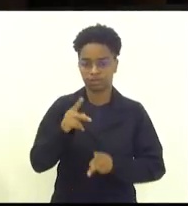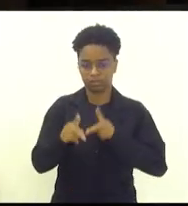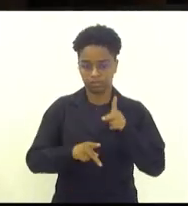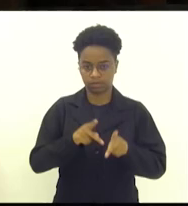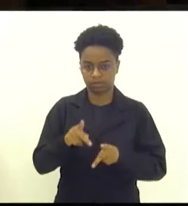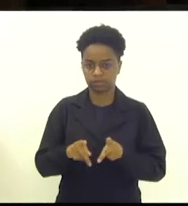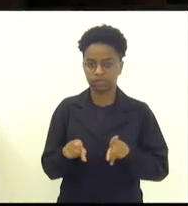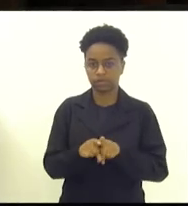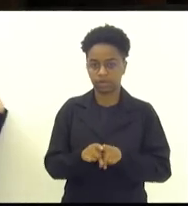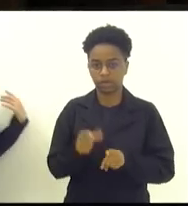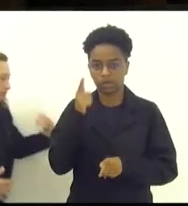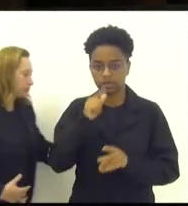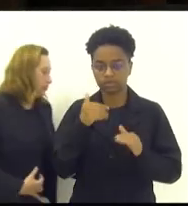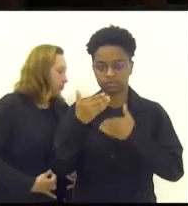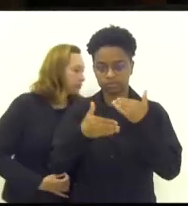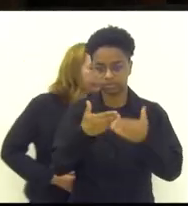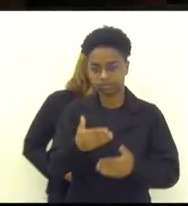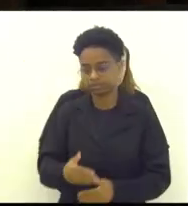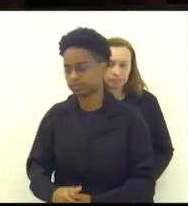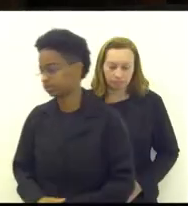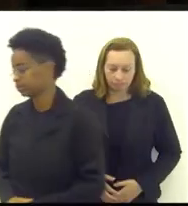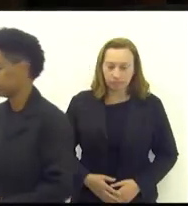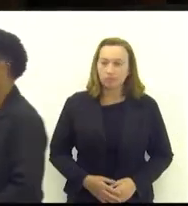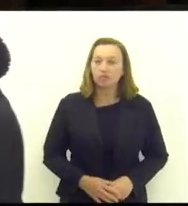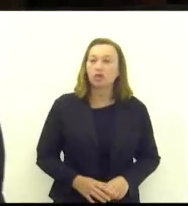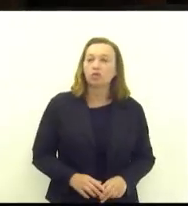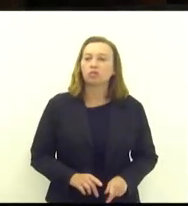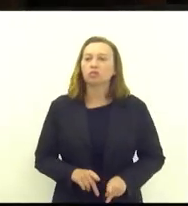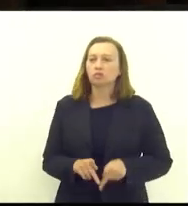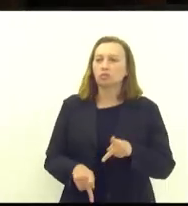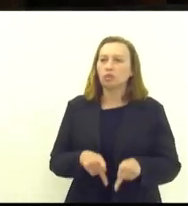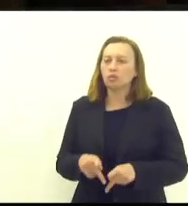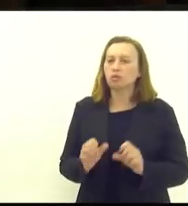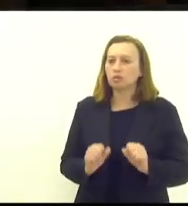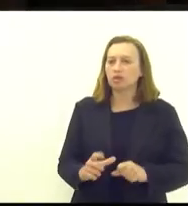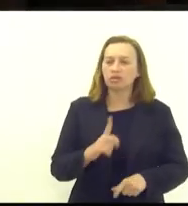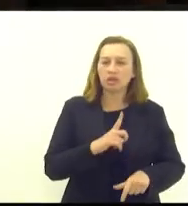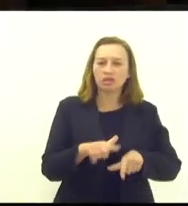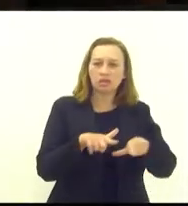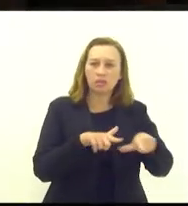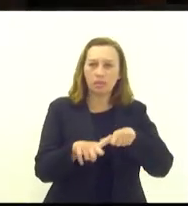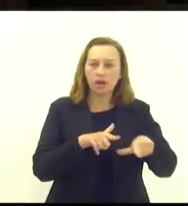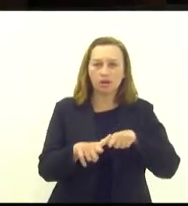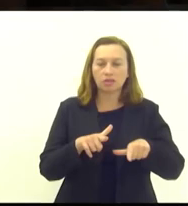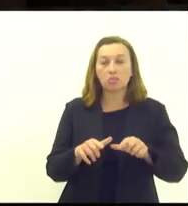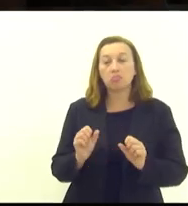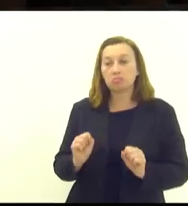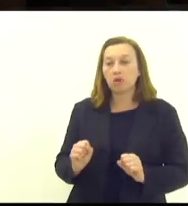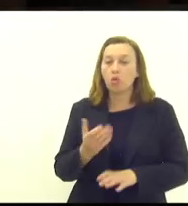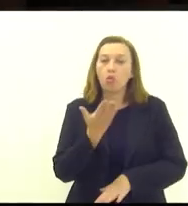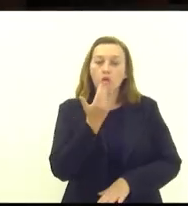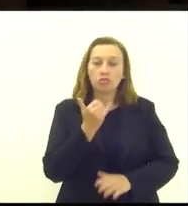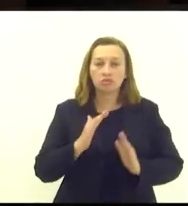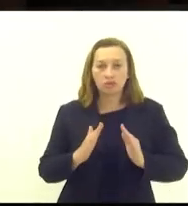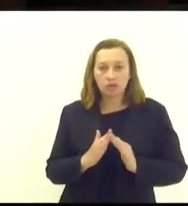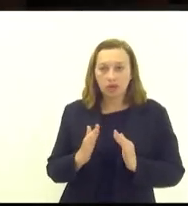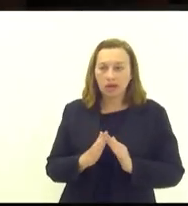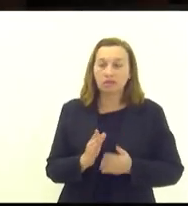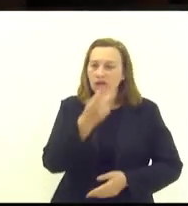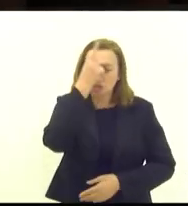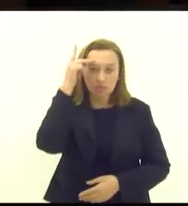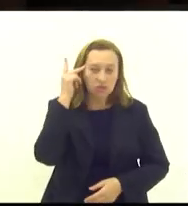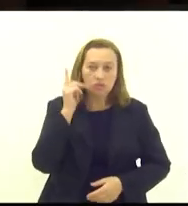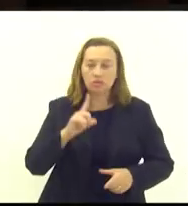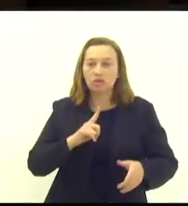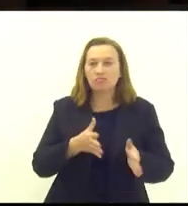possa se desenvolver economicamente, que aquele povo possa ter emprego, possa levar o pão de cada dia para a sua casa, que as pessoas